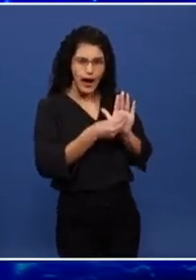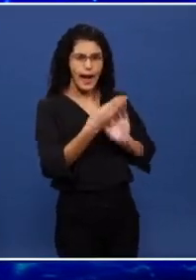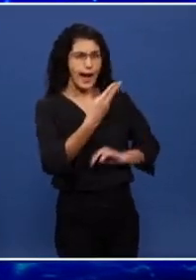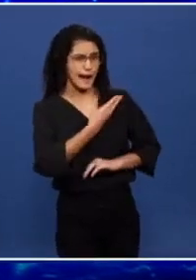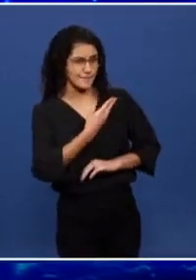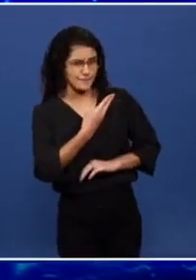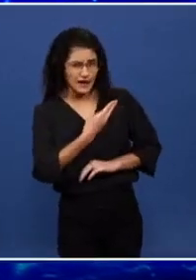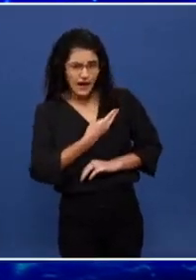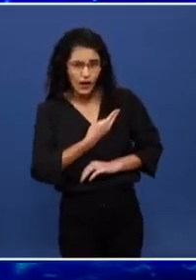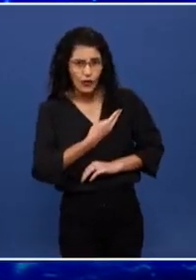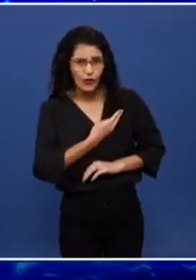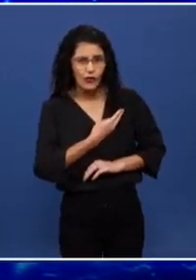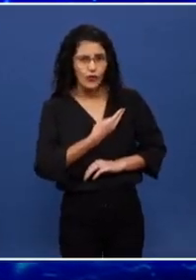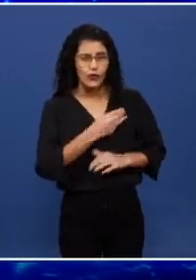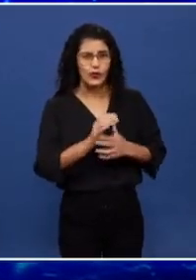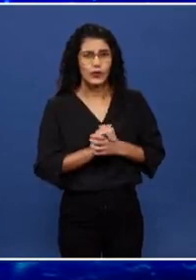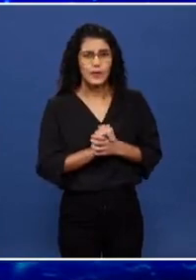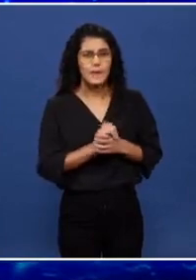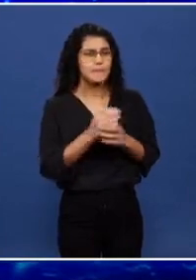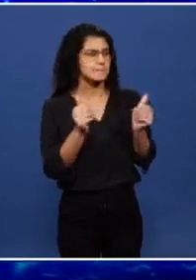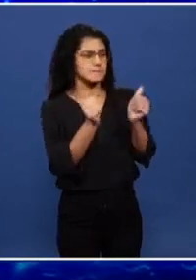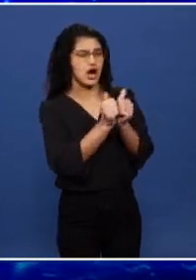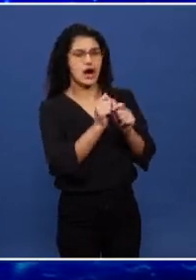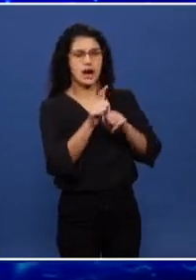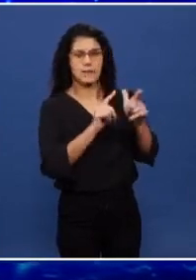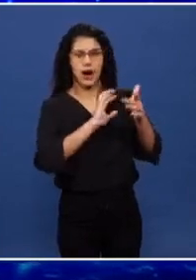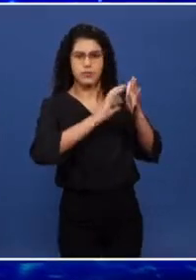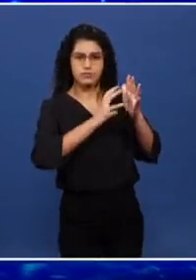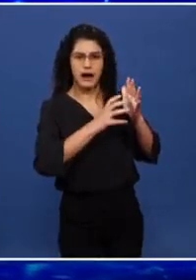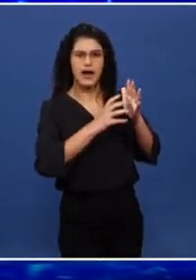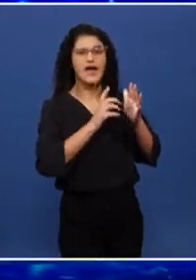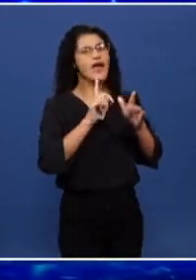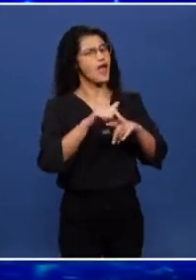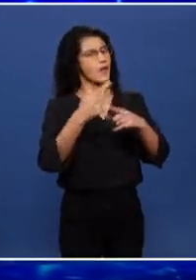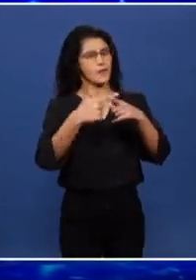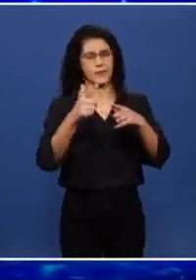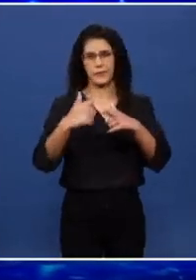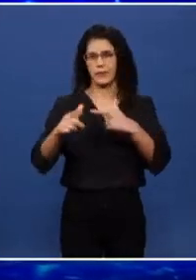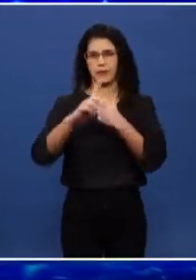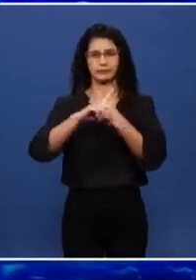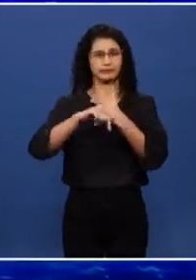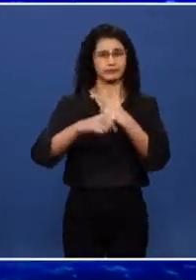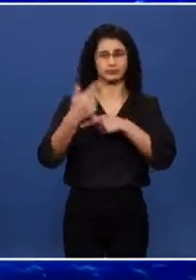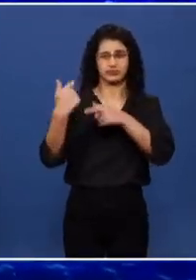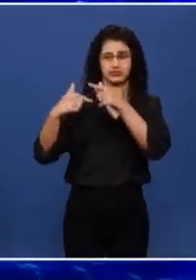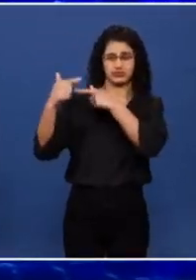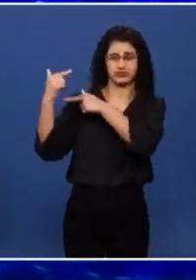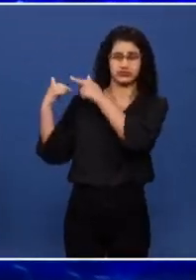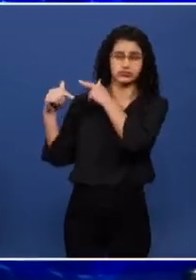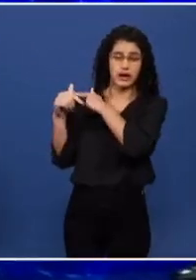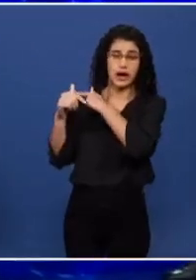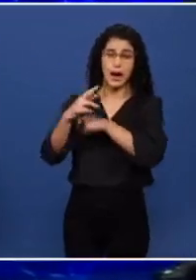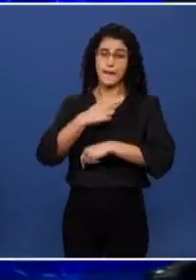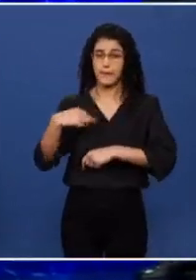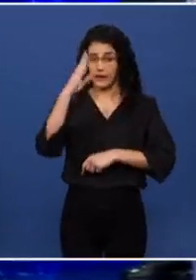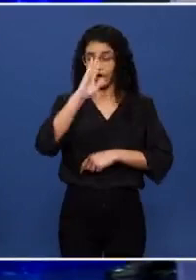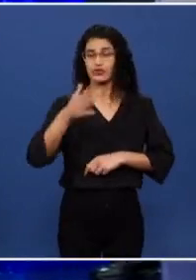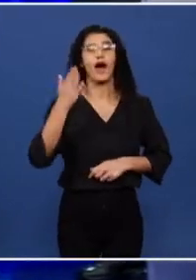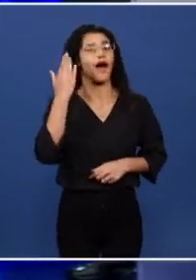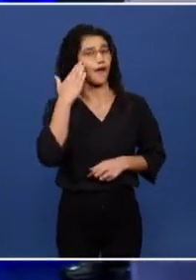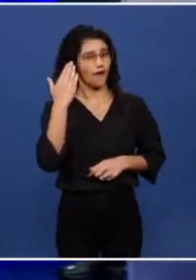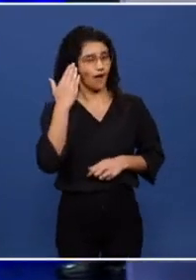colocar companheiro, para colocar partidário. É um atraso, é um retrocesso que a República Brasileira já conhece.